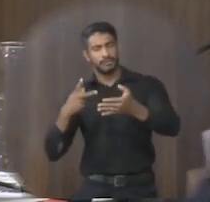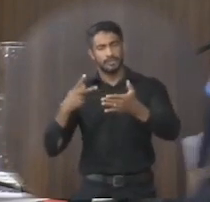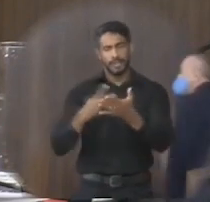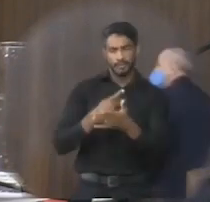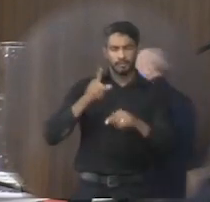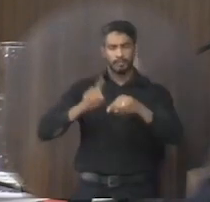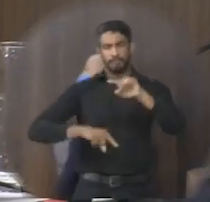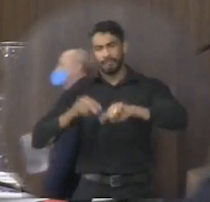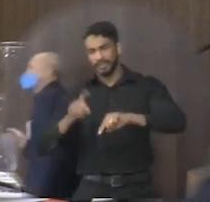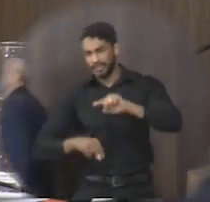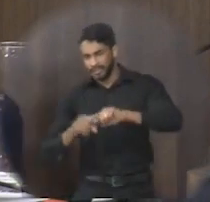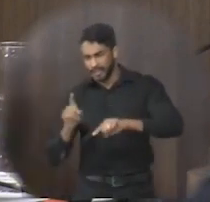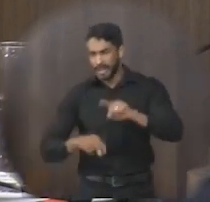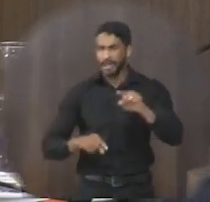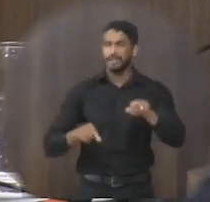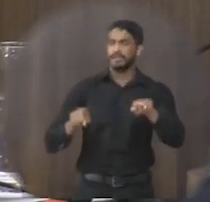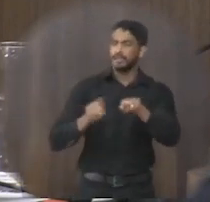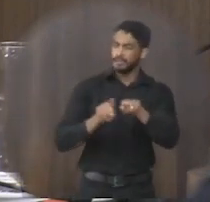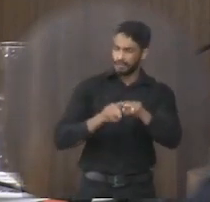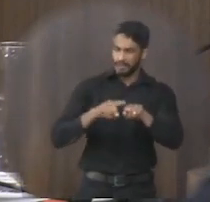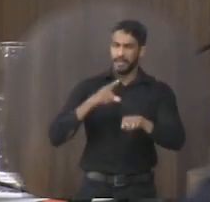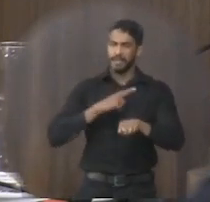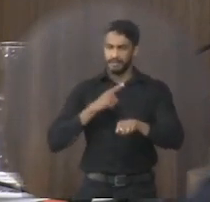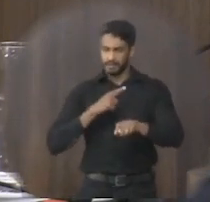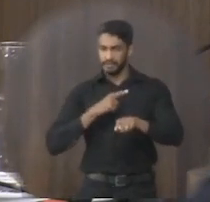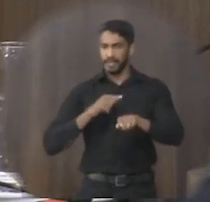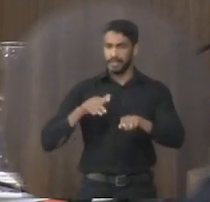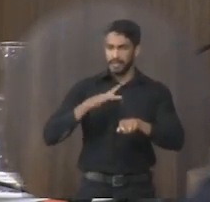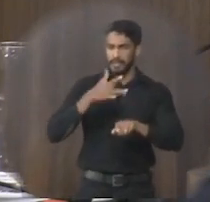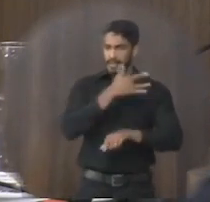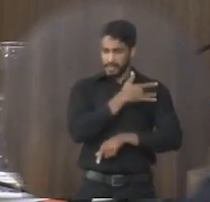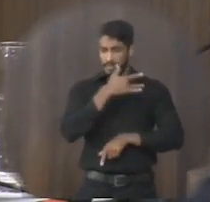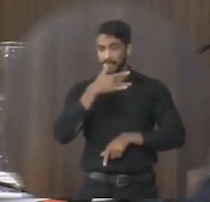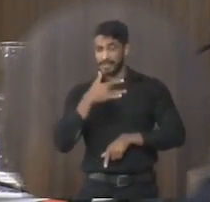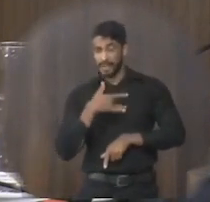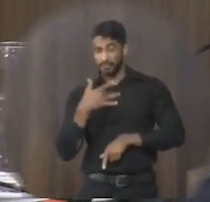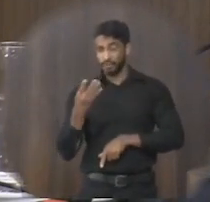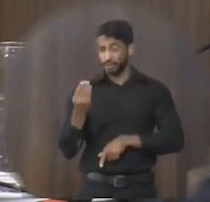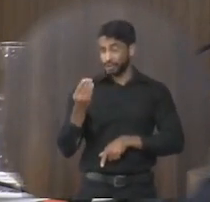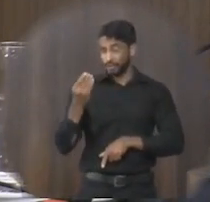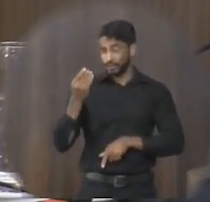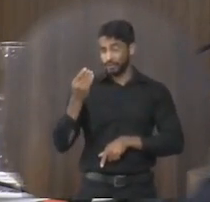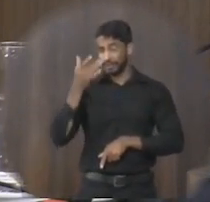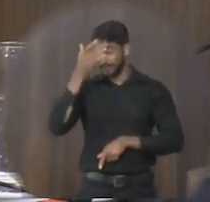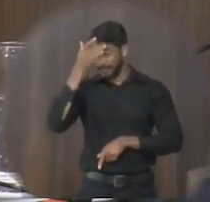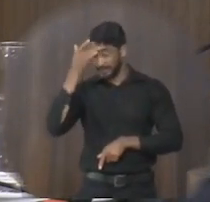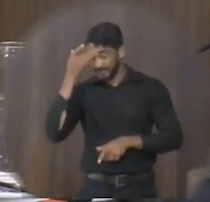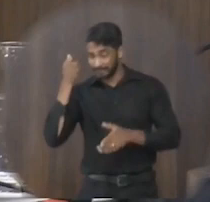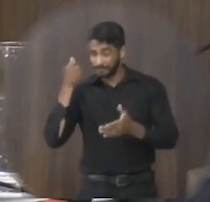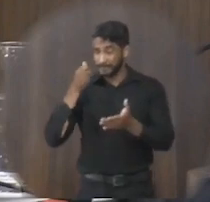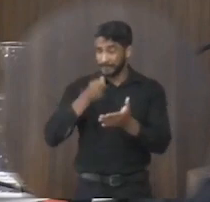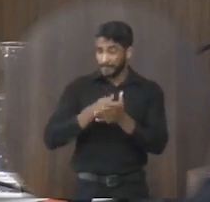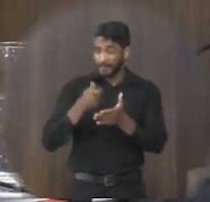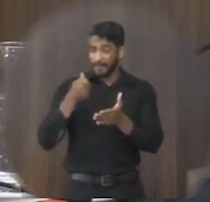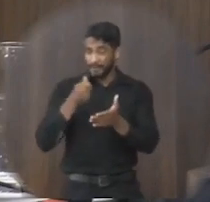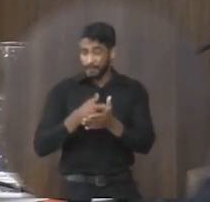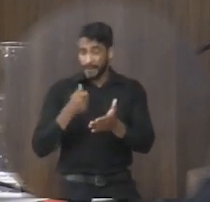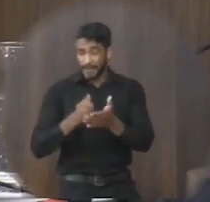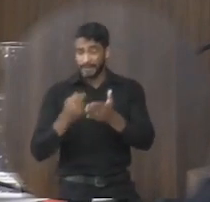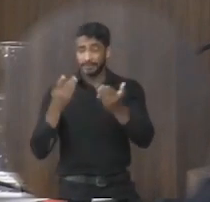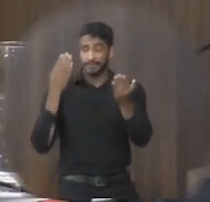materiais, onde também existe a questão da saúde, de muitos que estão aqui pagando ainda que o